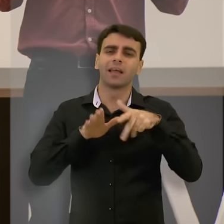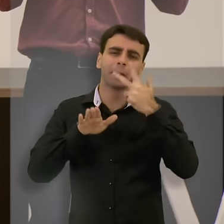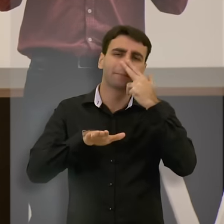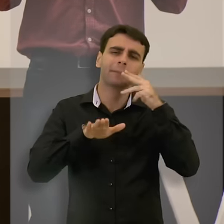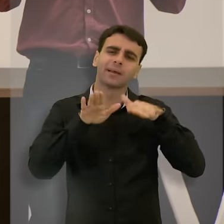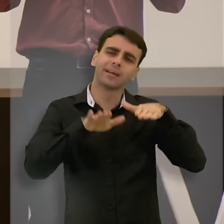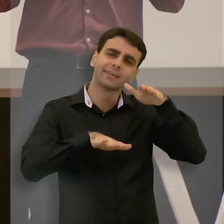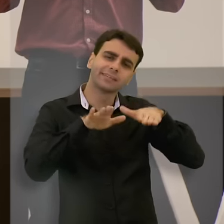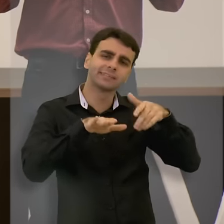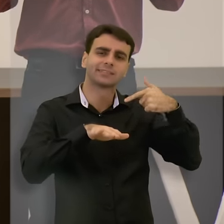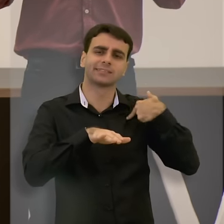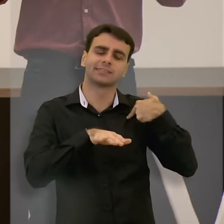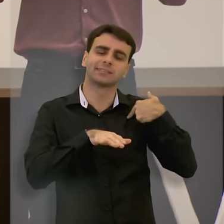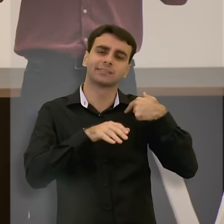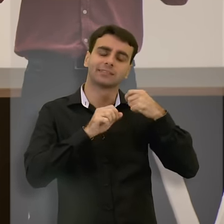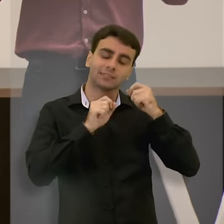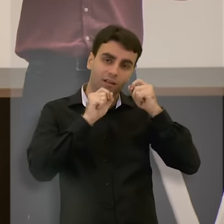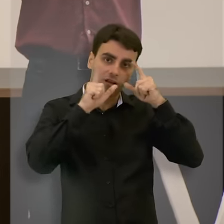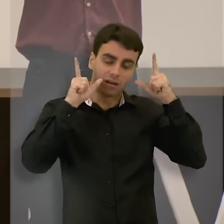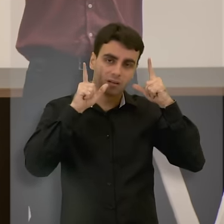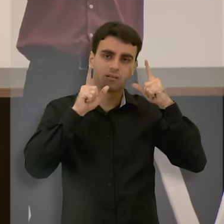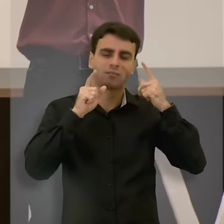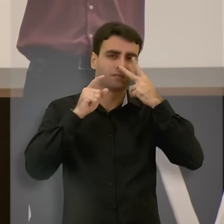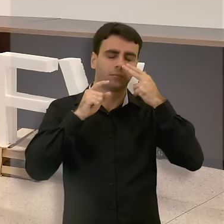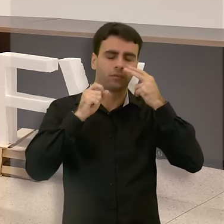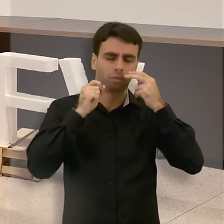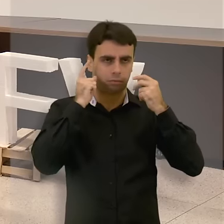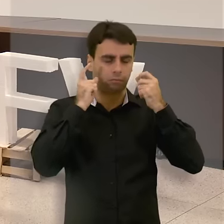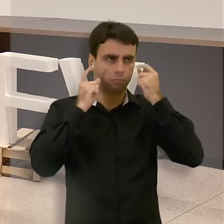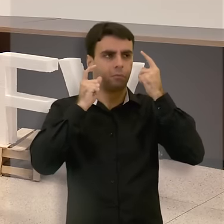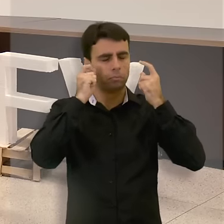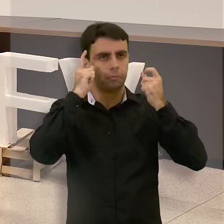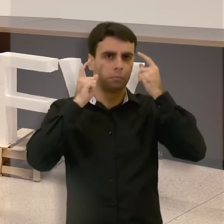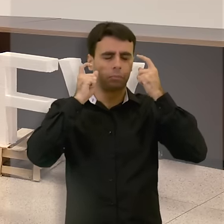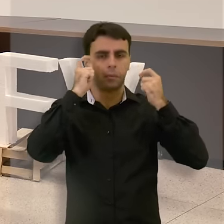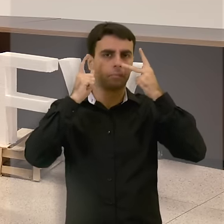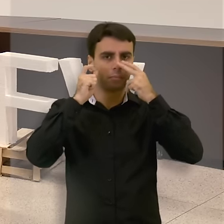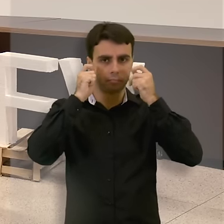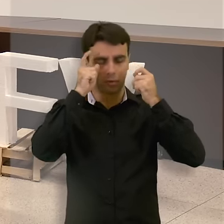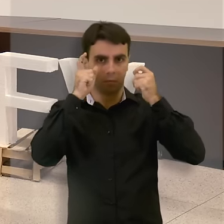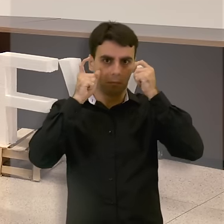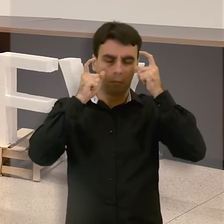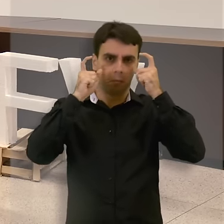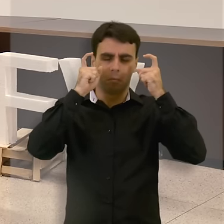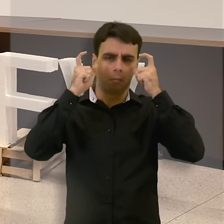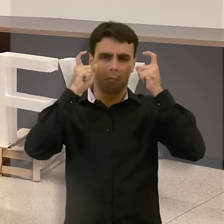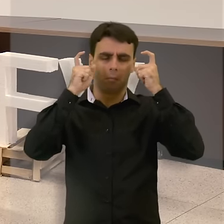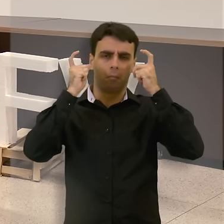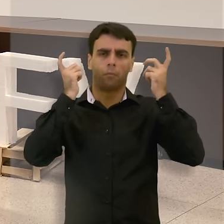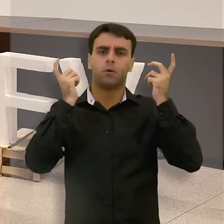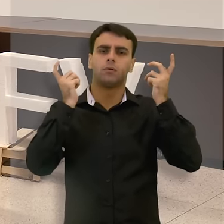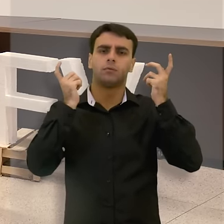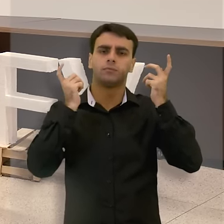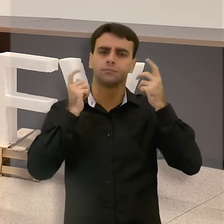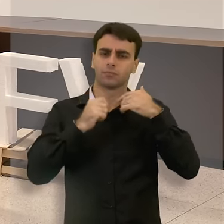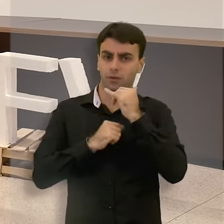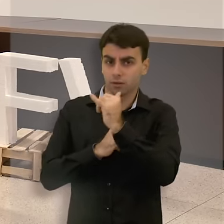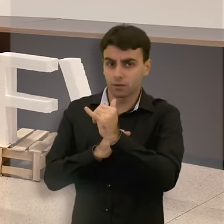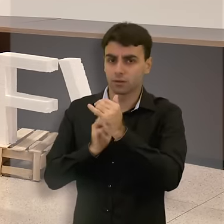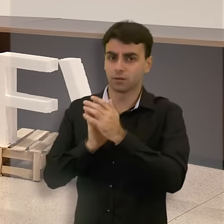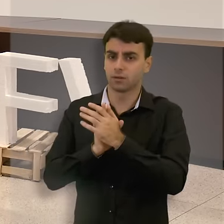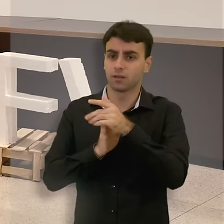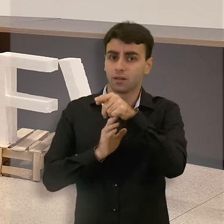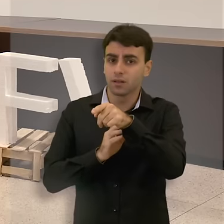vez em quando, de noite, eu acordo com uns estalidos, uma sensação de alerta, aí eu falei,